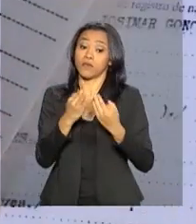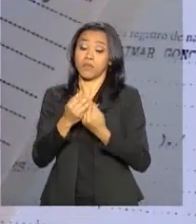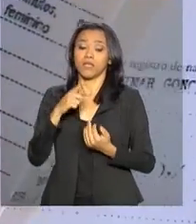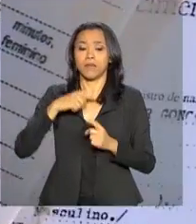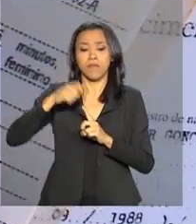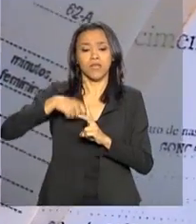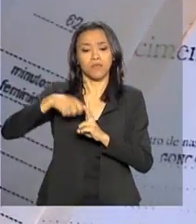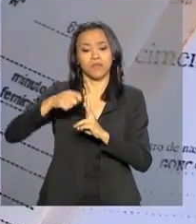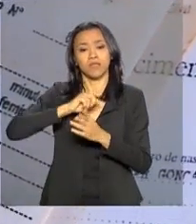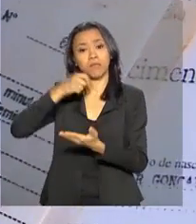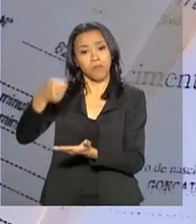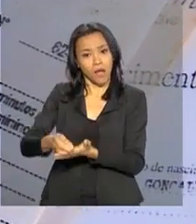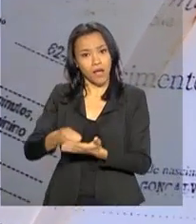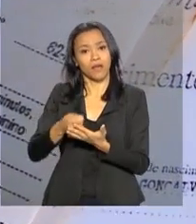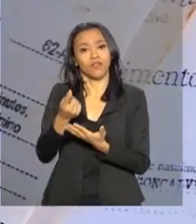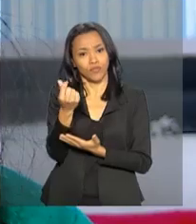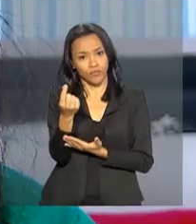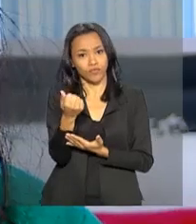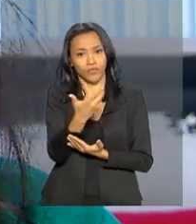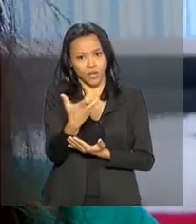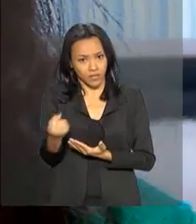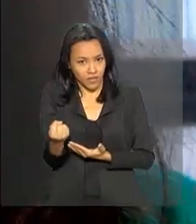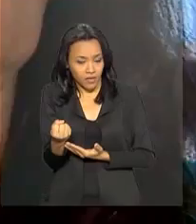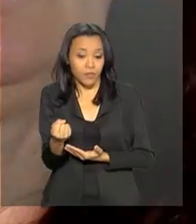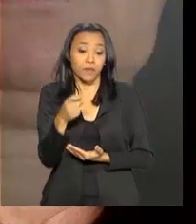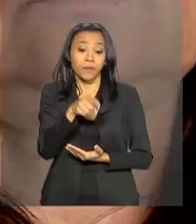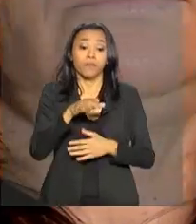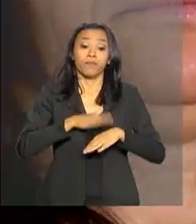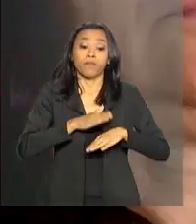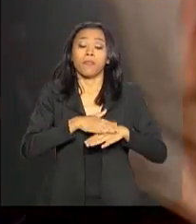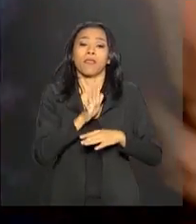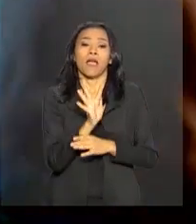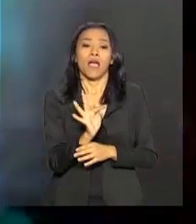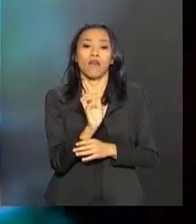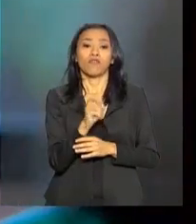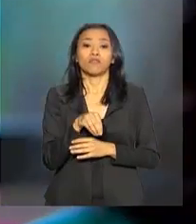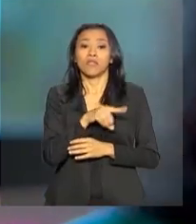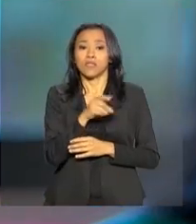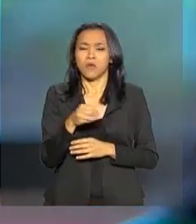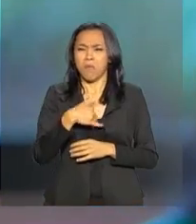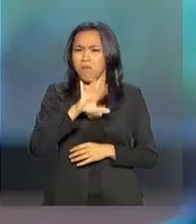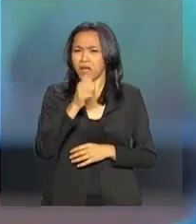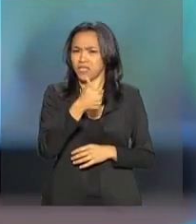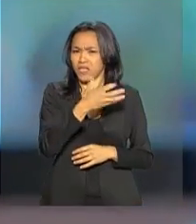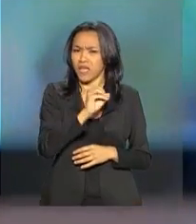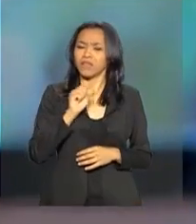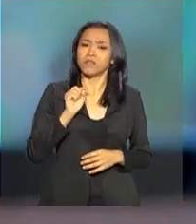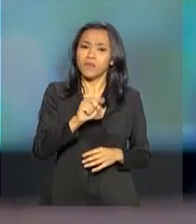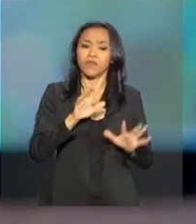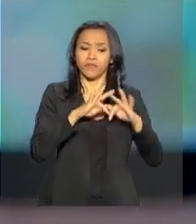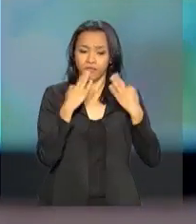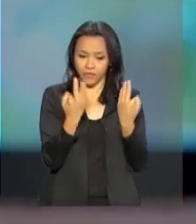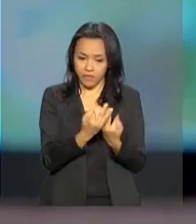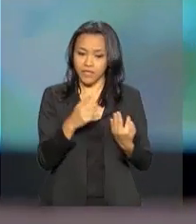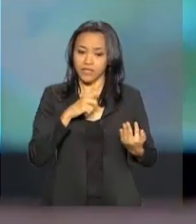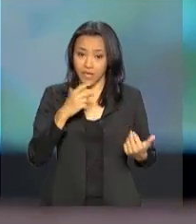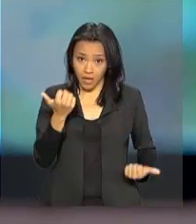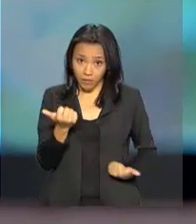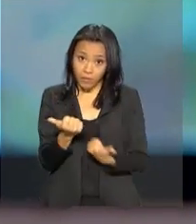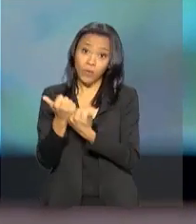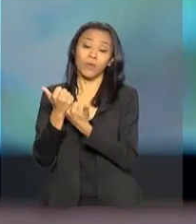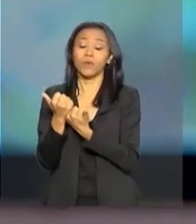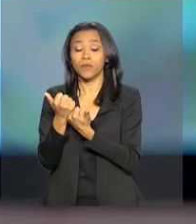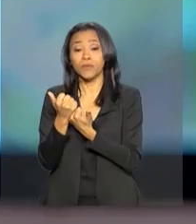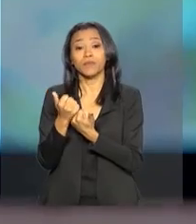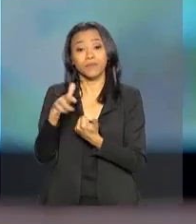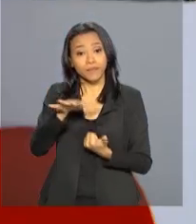mensal pago às pessoas atingidas. Segundo a Fundação Renova, mais de 10 mil famílias são assistidas pelo Programa de Auxílio